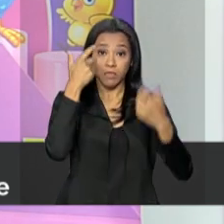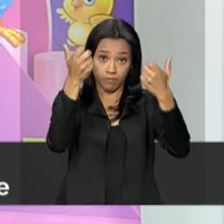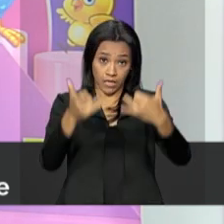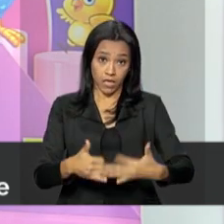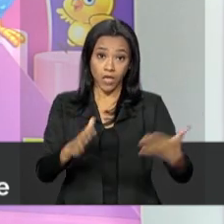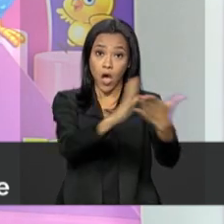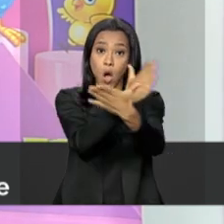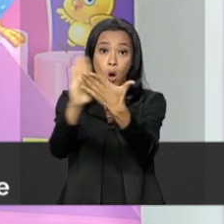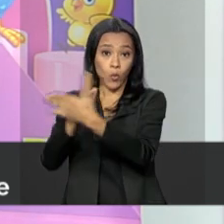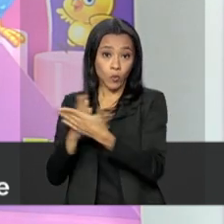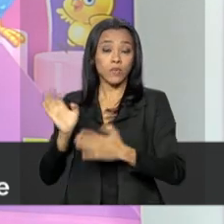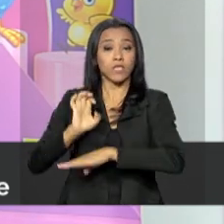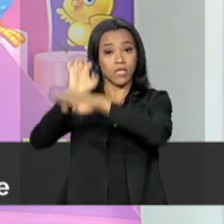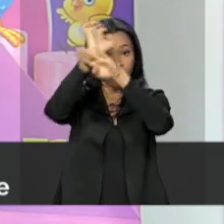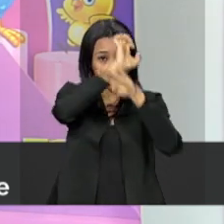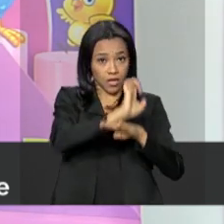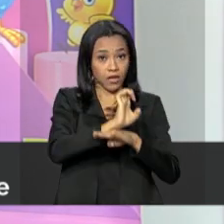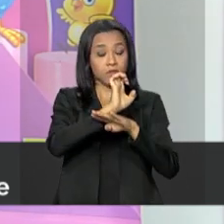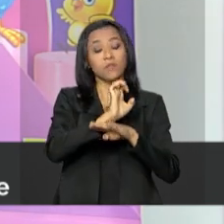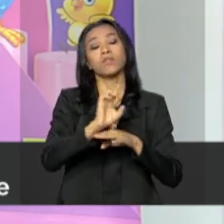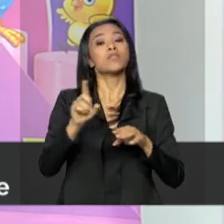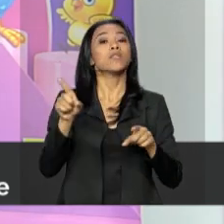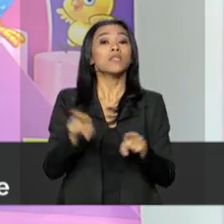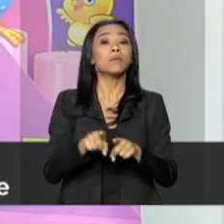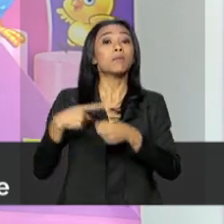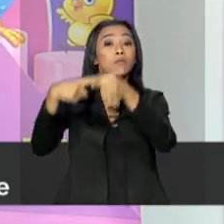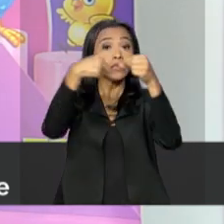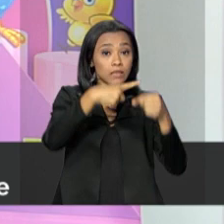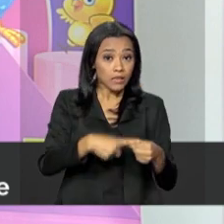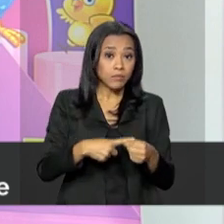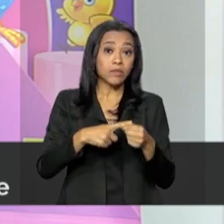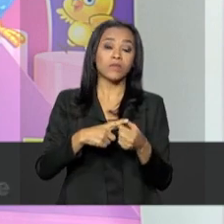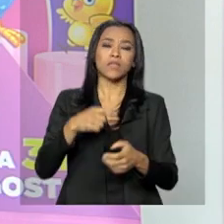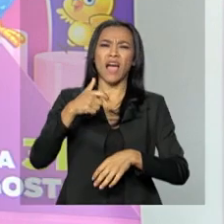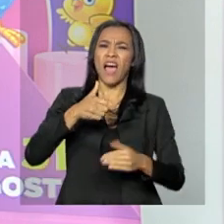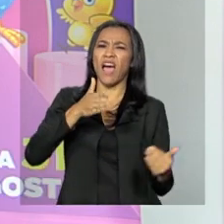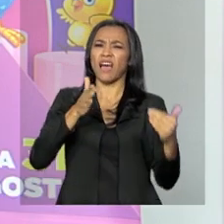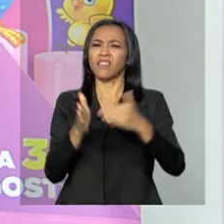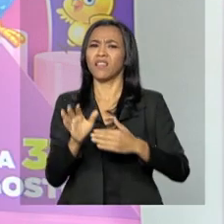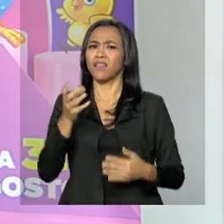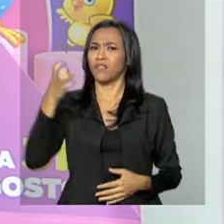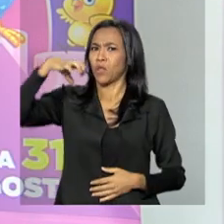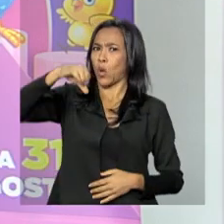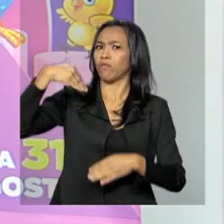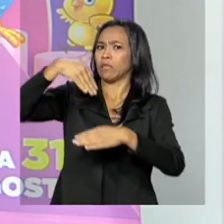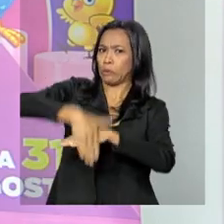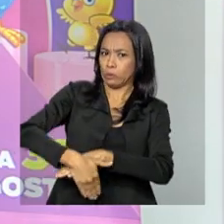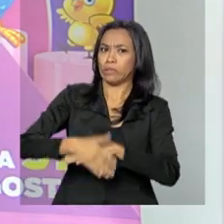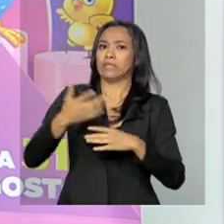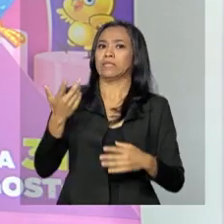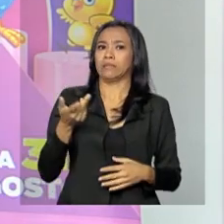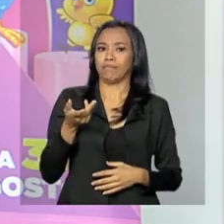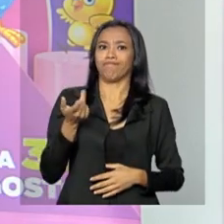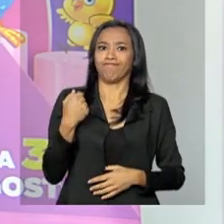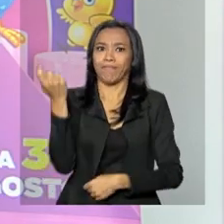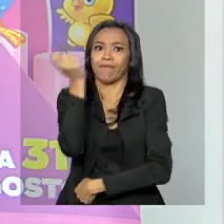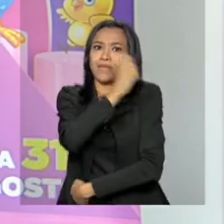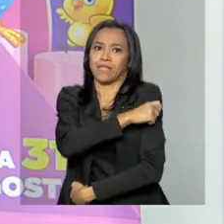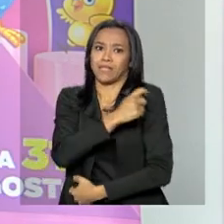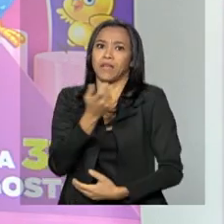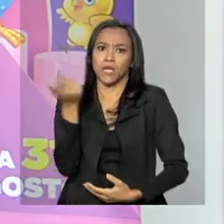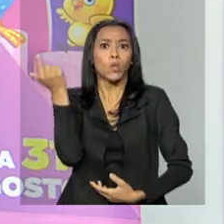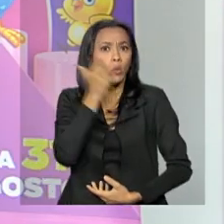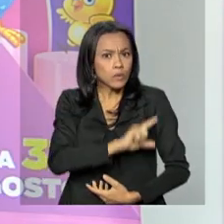a disponibilidade de ampliar o horário de vacinação até 21 horas e logicamente a gente obteve um resultado muito